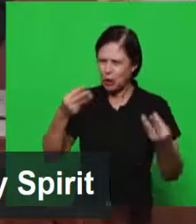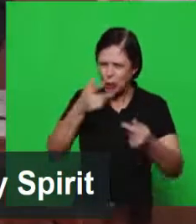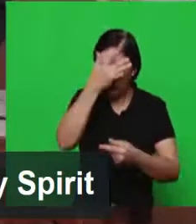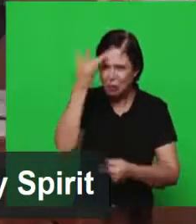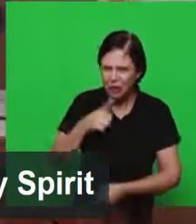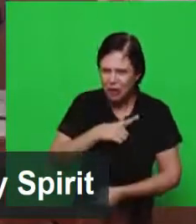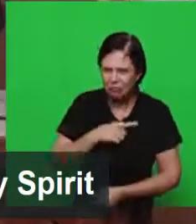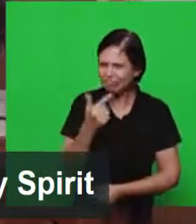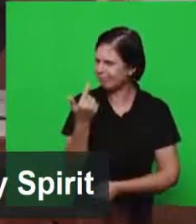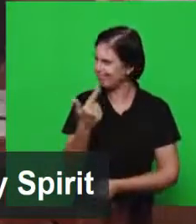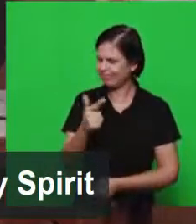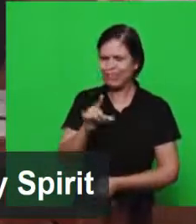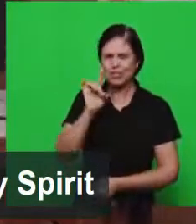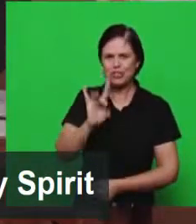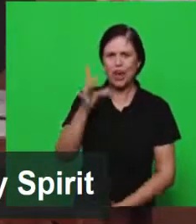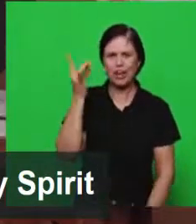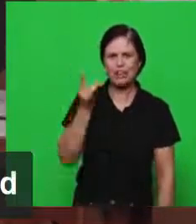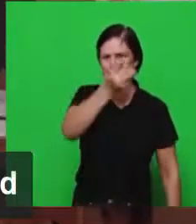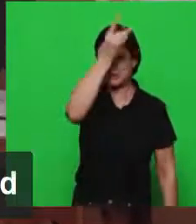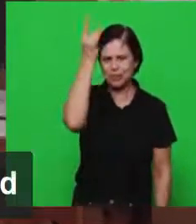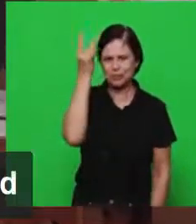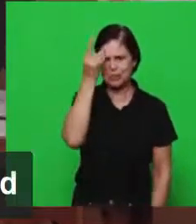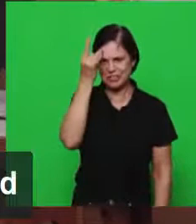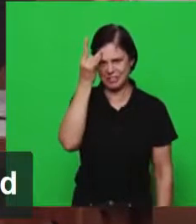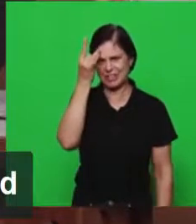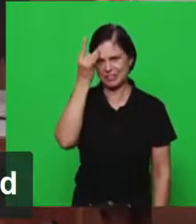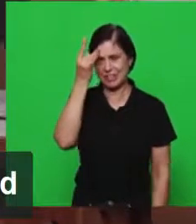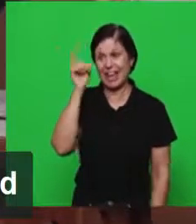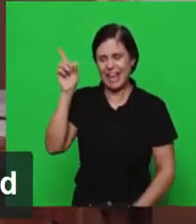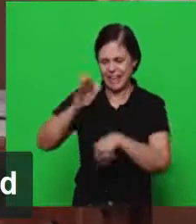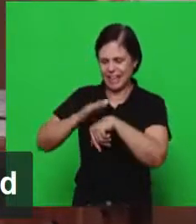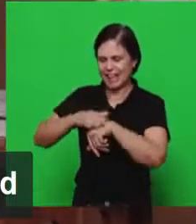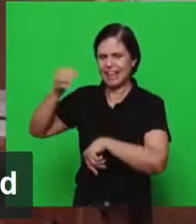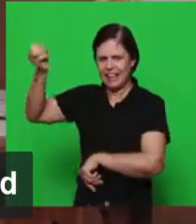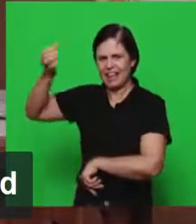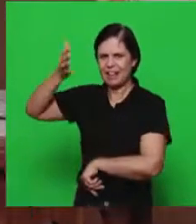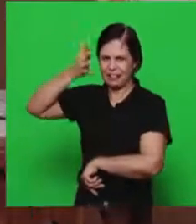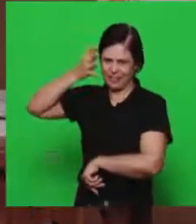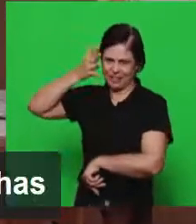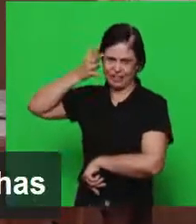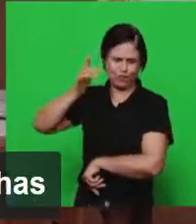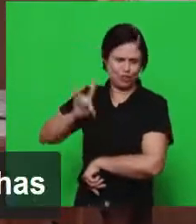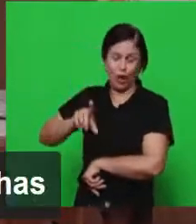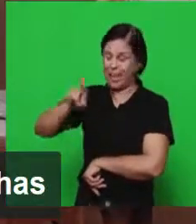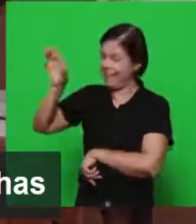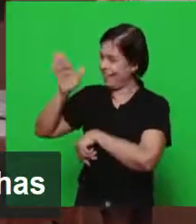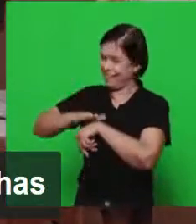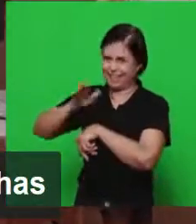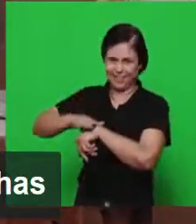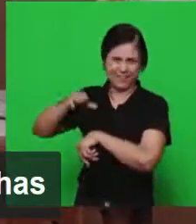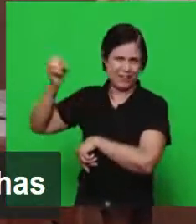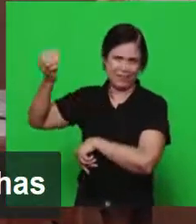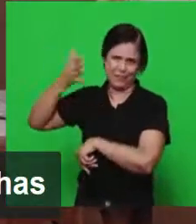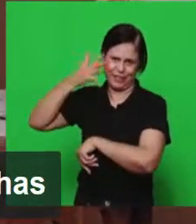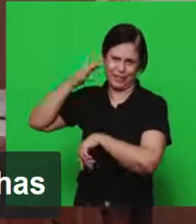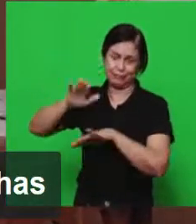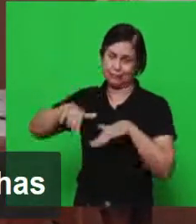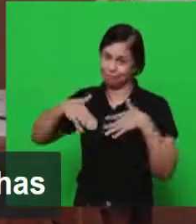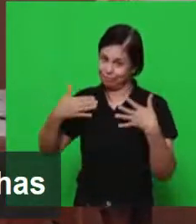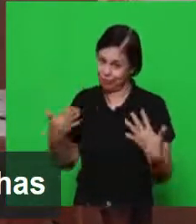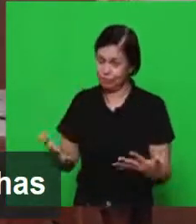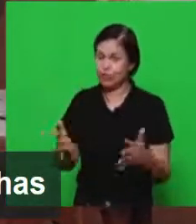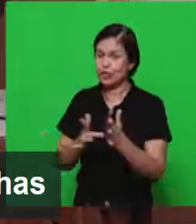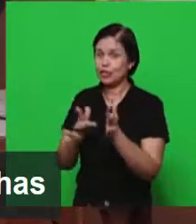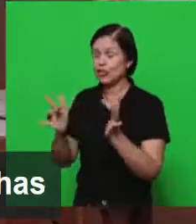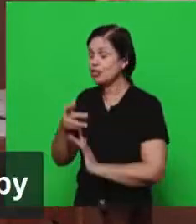só o Espírito Santo é capaz de revelar aquilo que foi ditado pelo Espírito Santo então quando